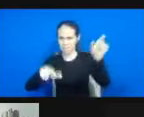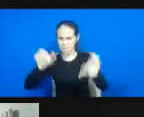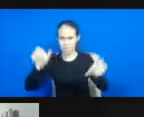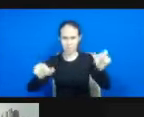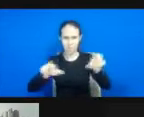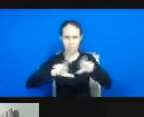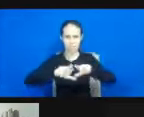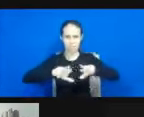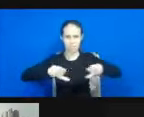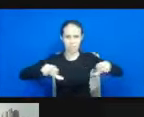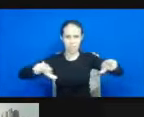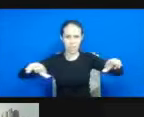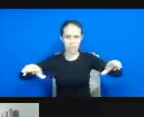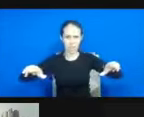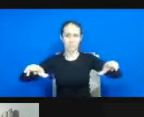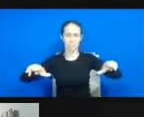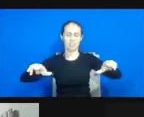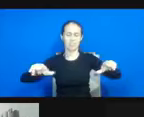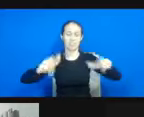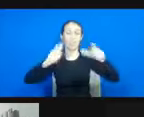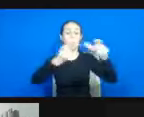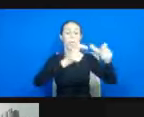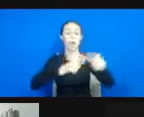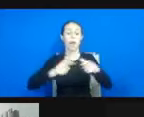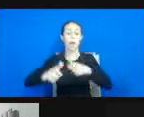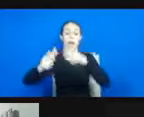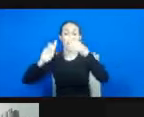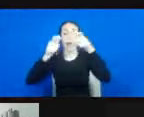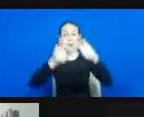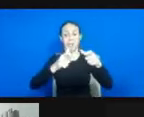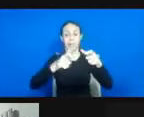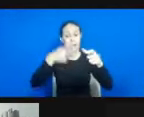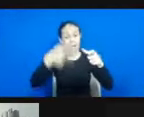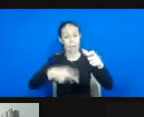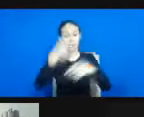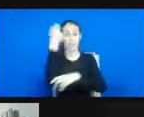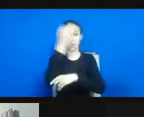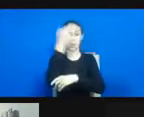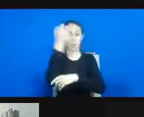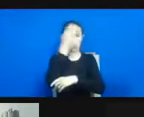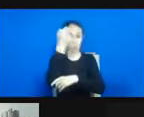apenas em outras cidades do Rio Grande do Sul, mas até mesmo